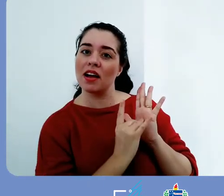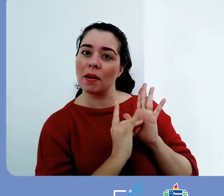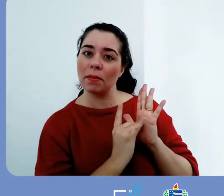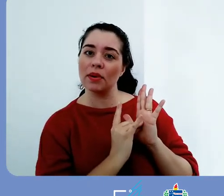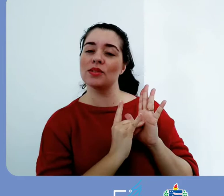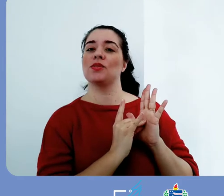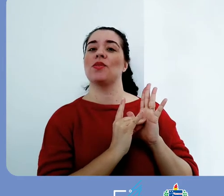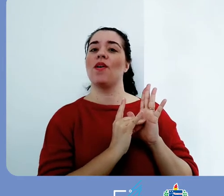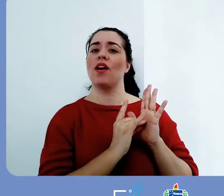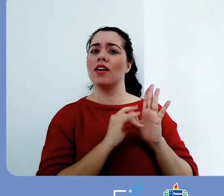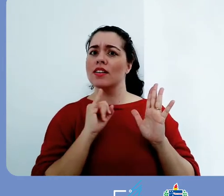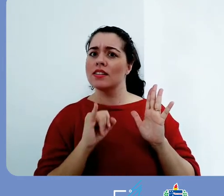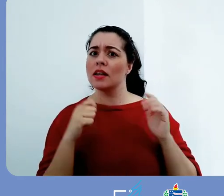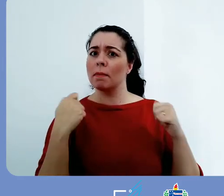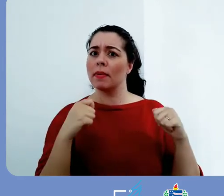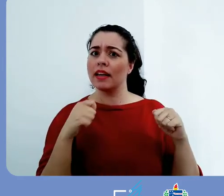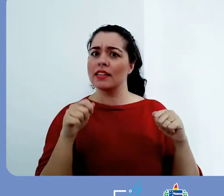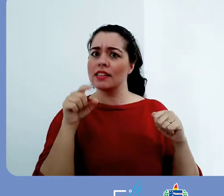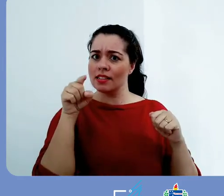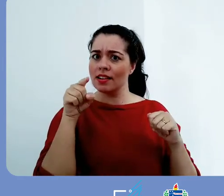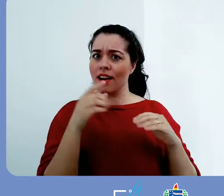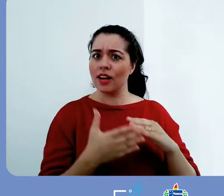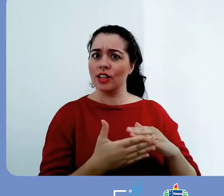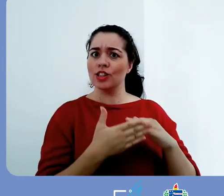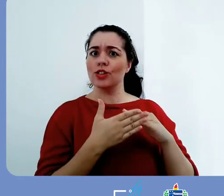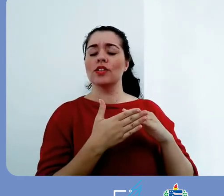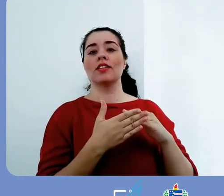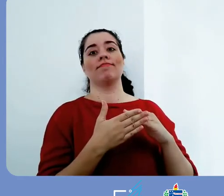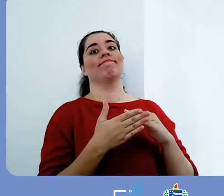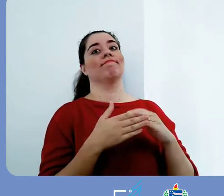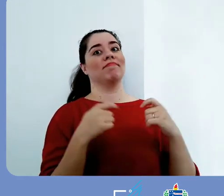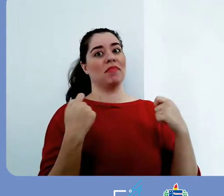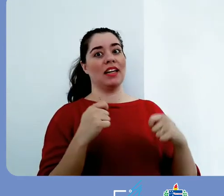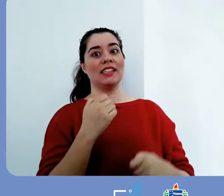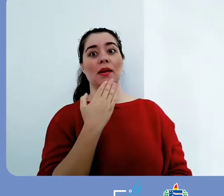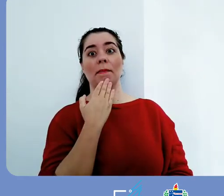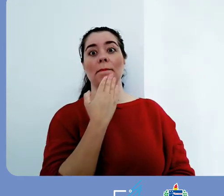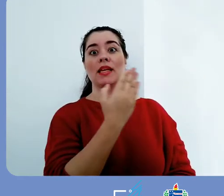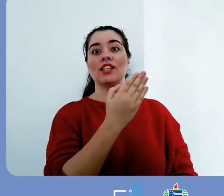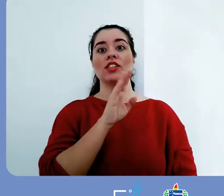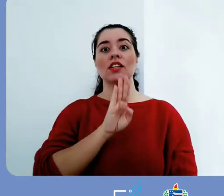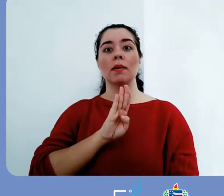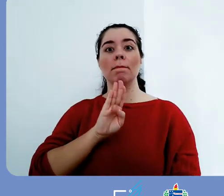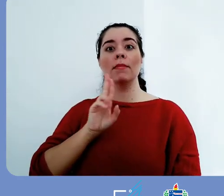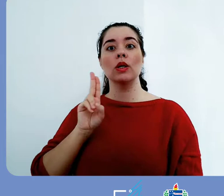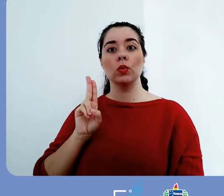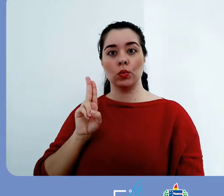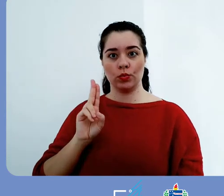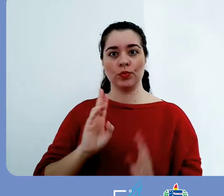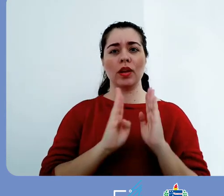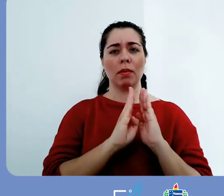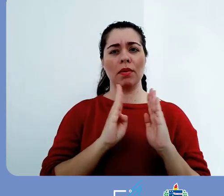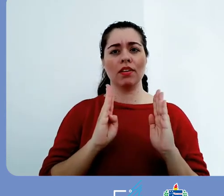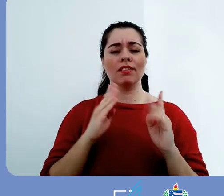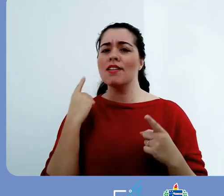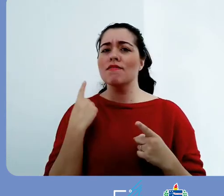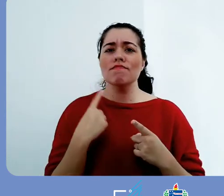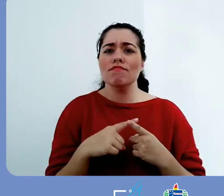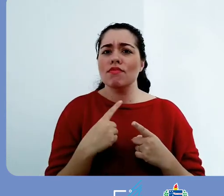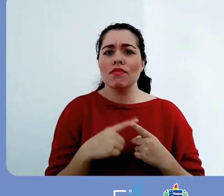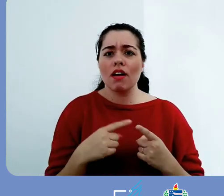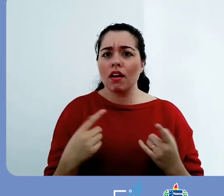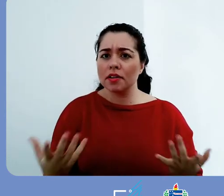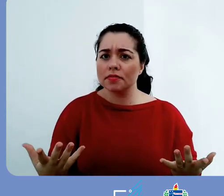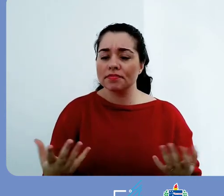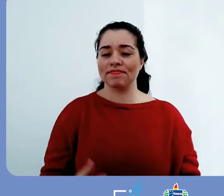para todos os demais sistemas da UFSC, que é a quem a gente deve reportar, mas o repositório institucional, quando você precisar de suporte,